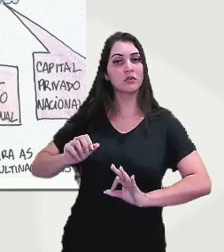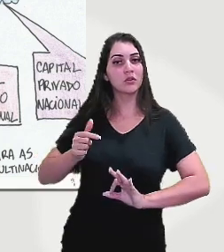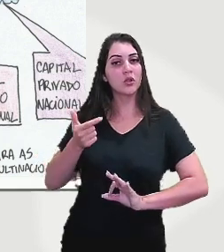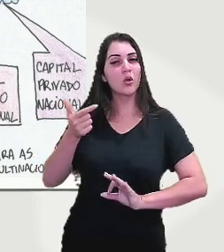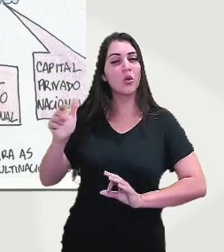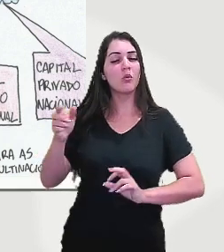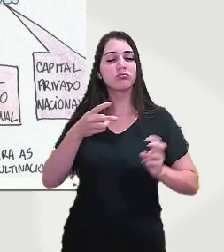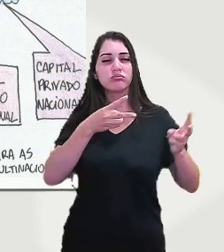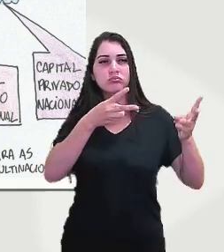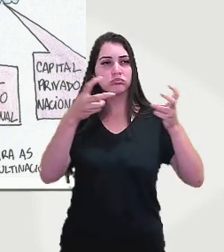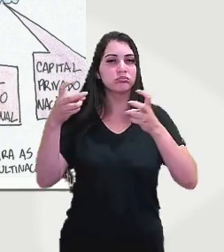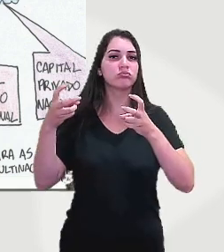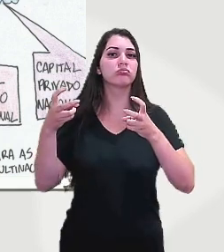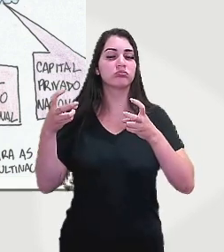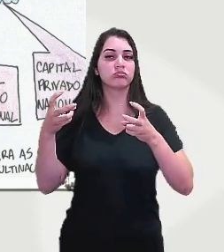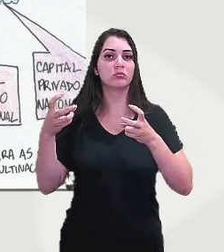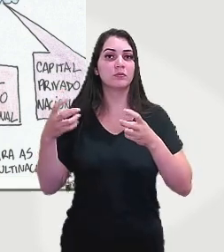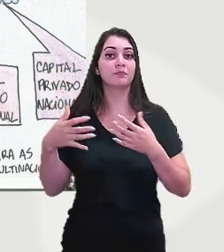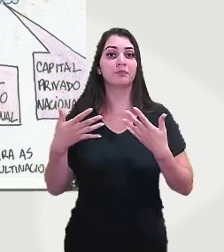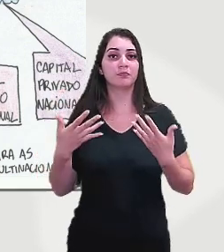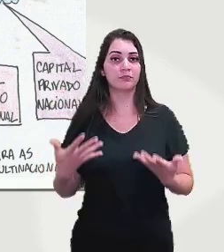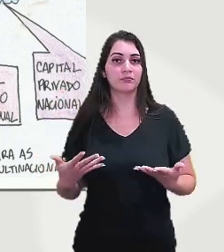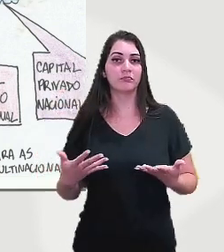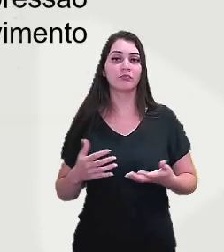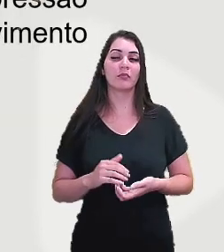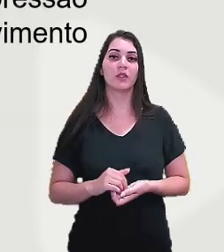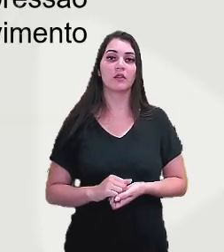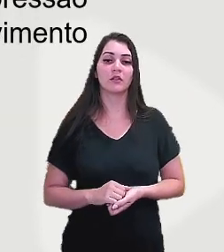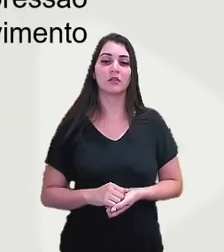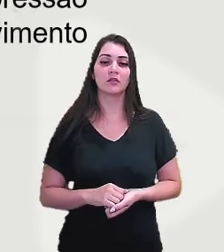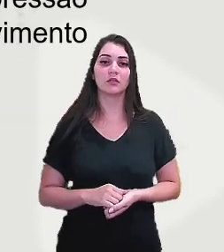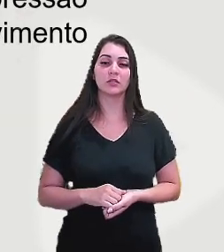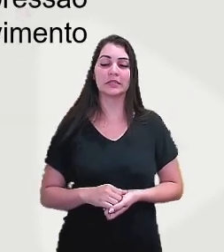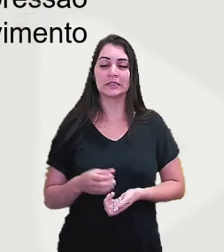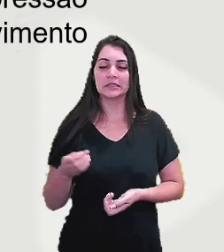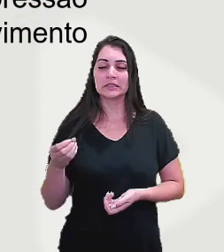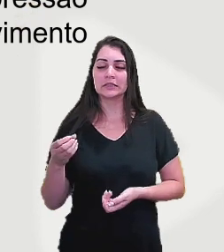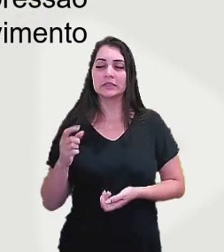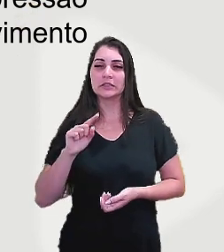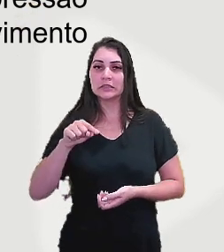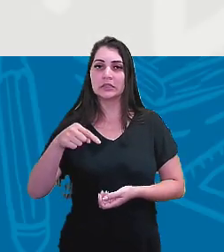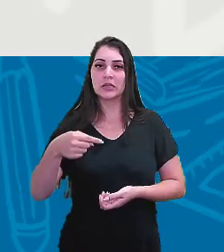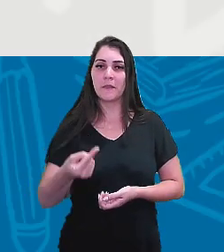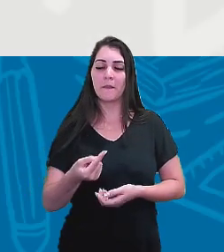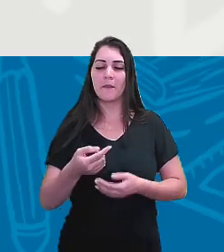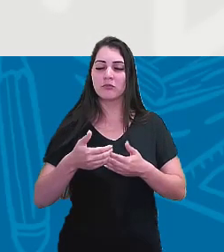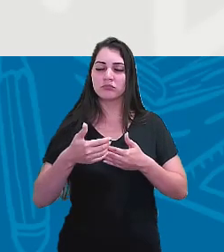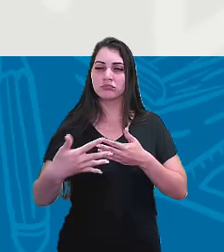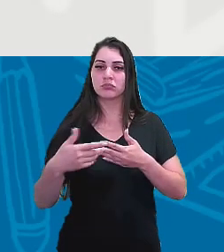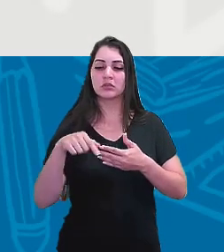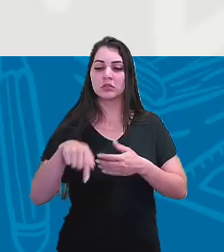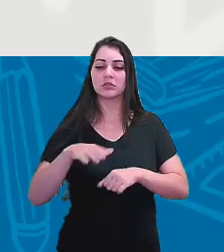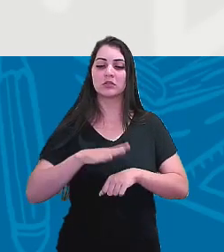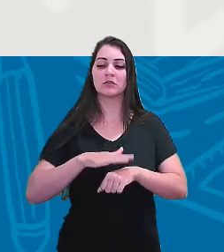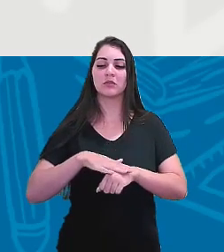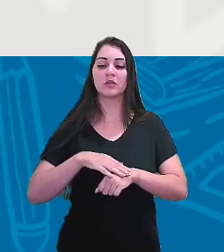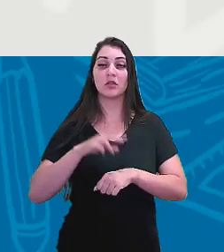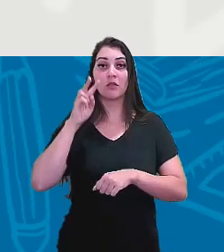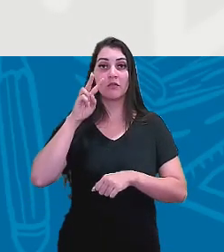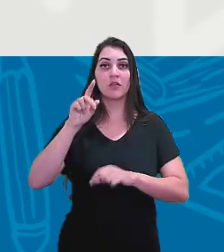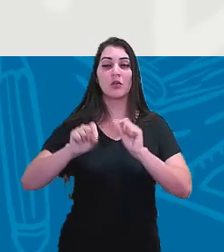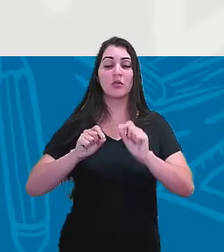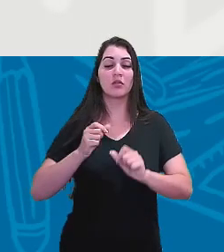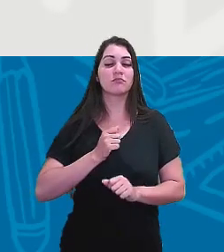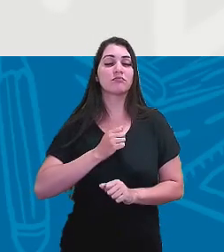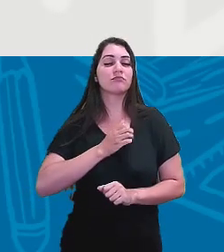perspectivas, então, logo em seguida desse momento, a gente vê a ditadura